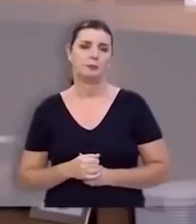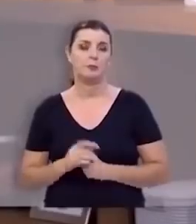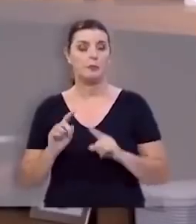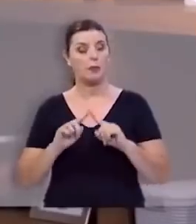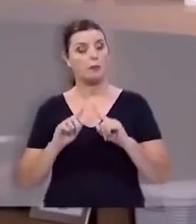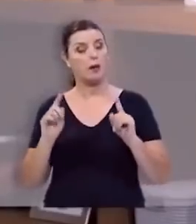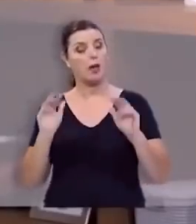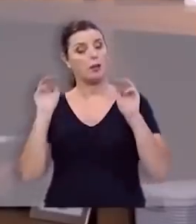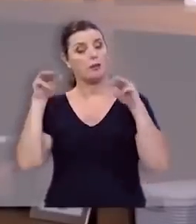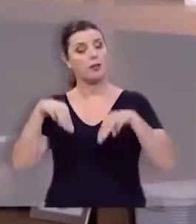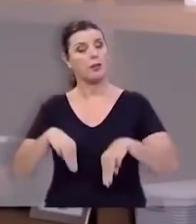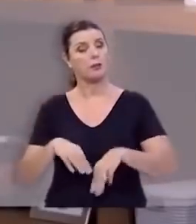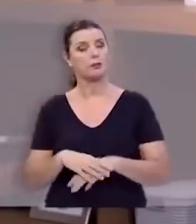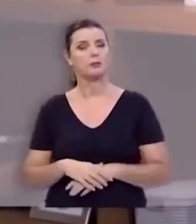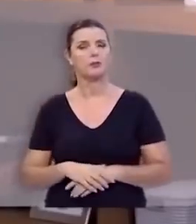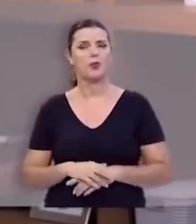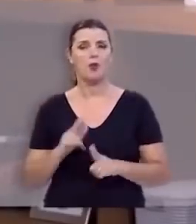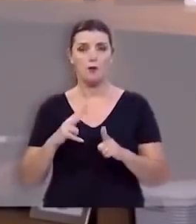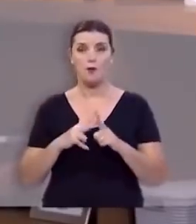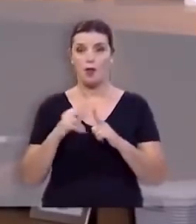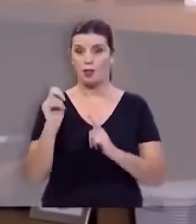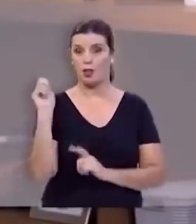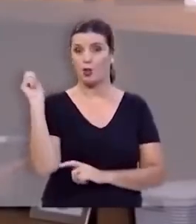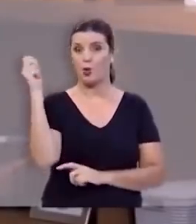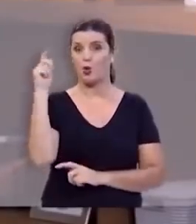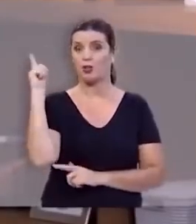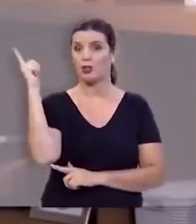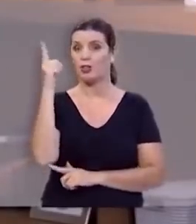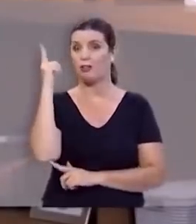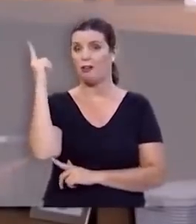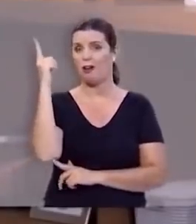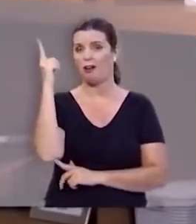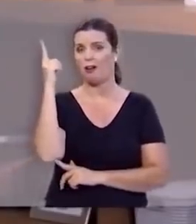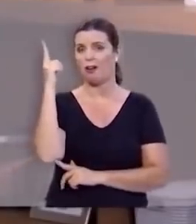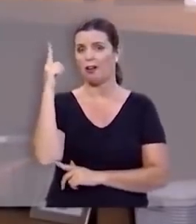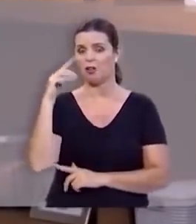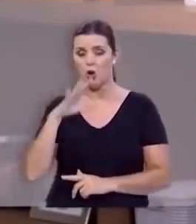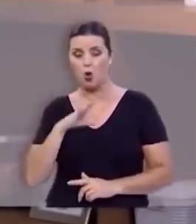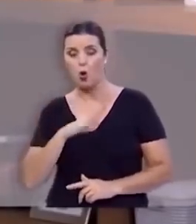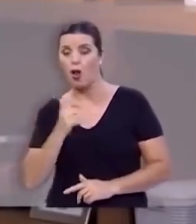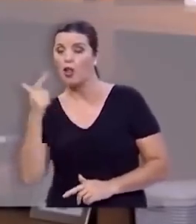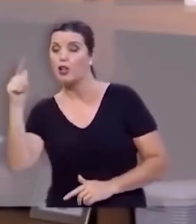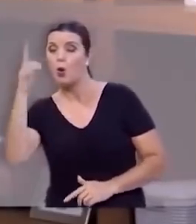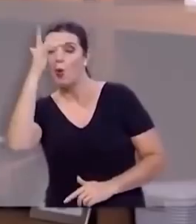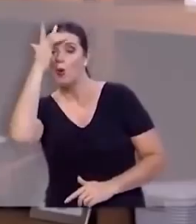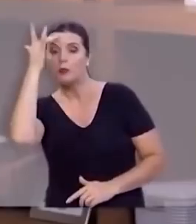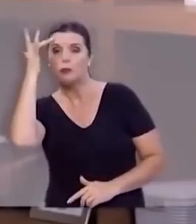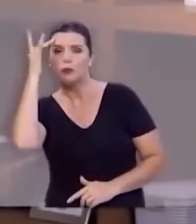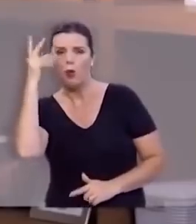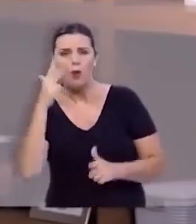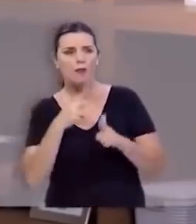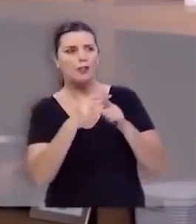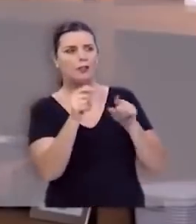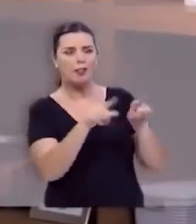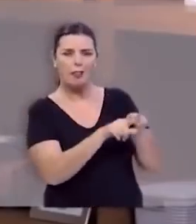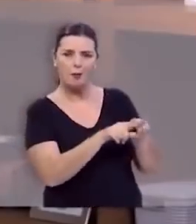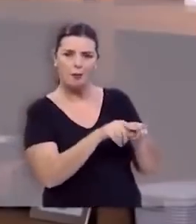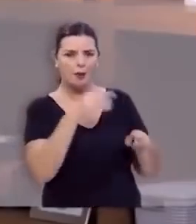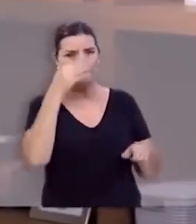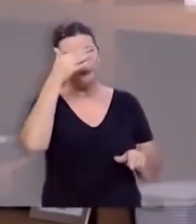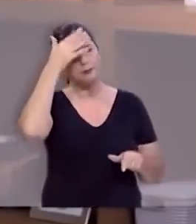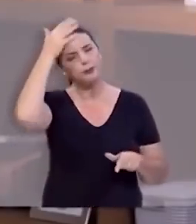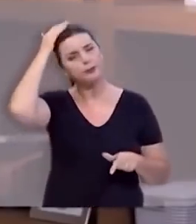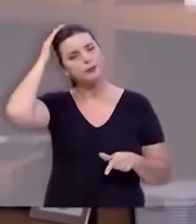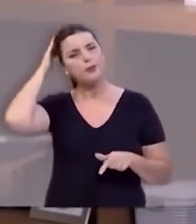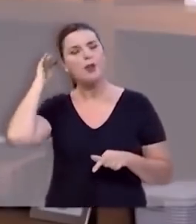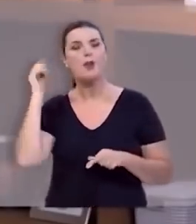Mas, finalmente, um vencedor de gigantes é aquele que encoraja outros a vencerem. O verso